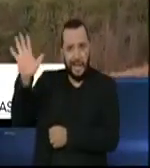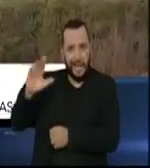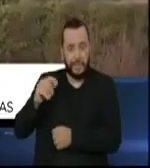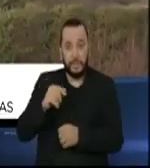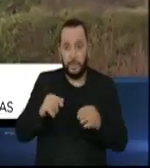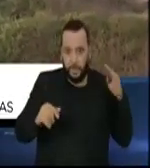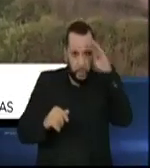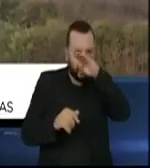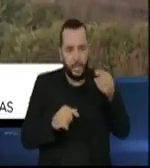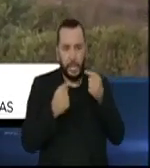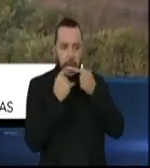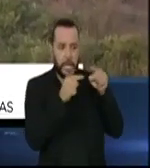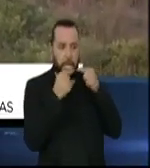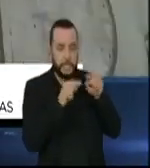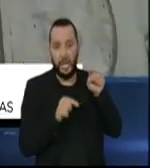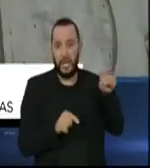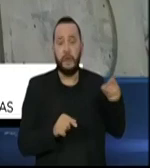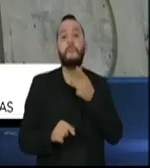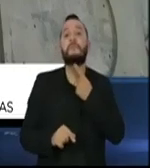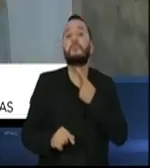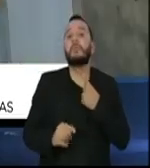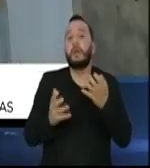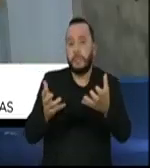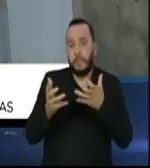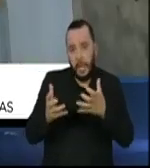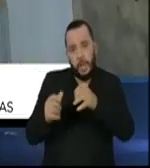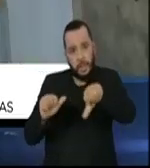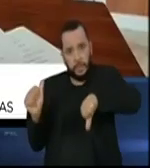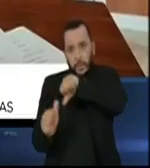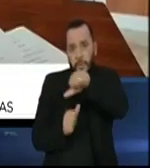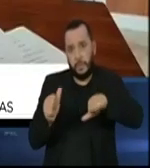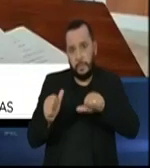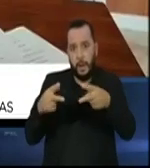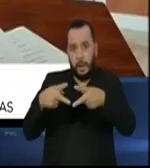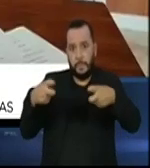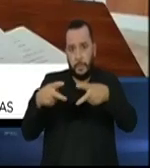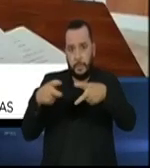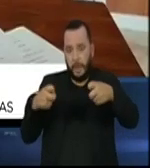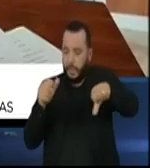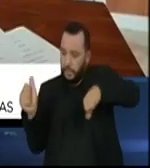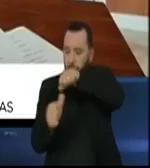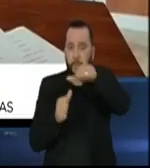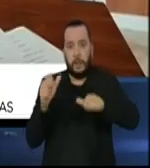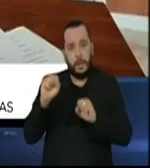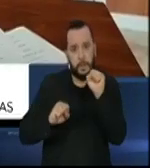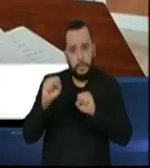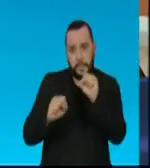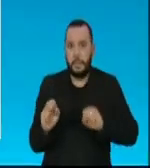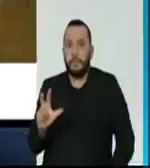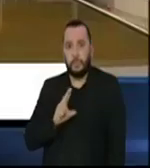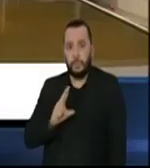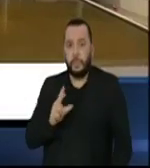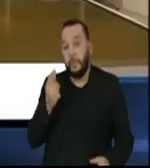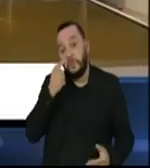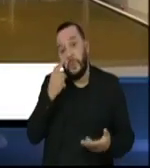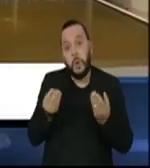presidente Jair Bolsonaro diz ter vontade de privatizar a Petrobras. Vamos ver com a equipe econômica que pode fazer.